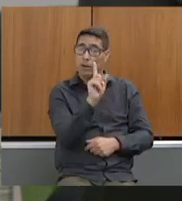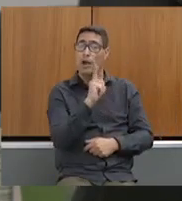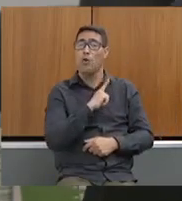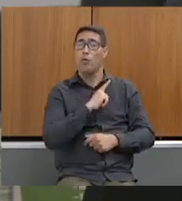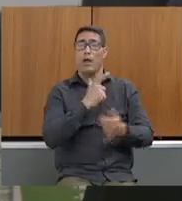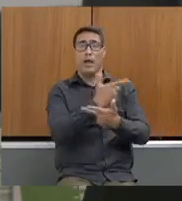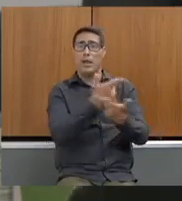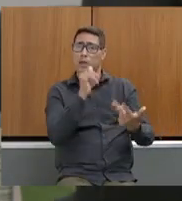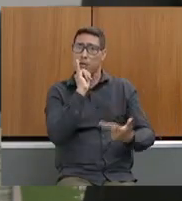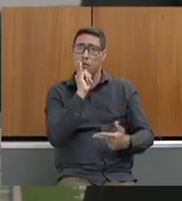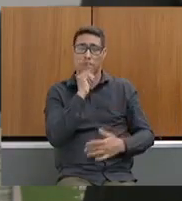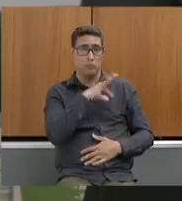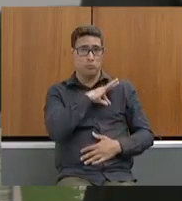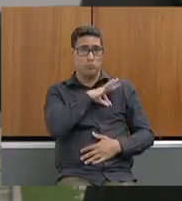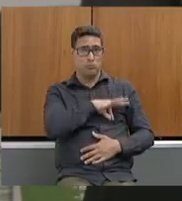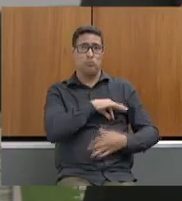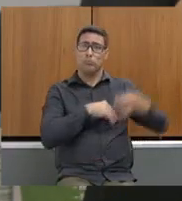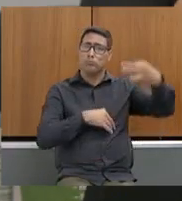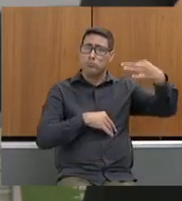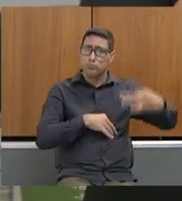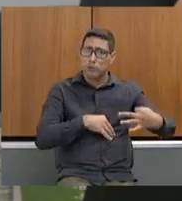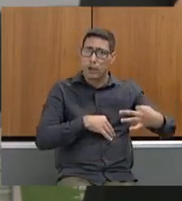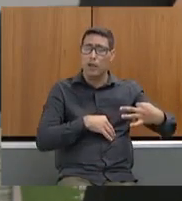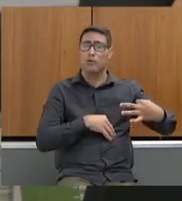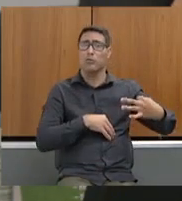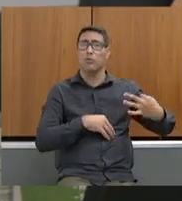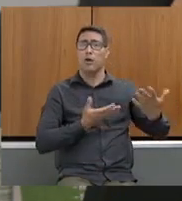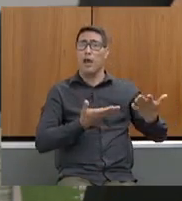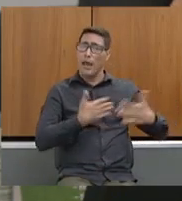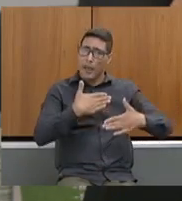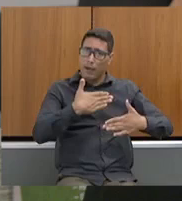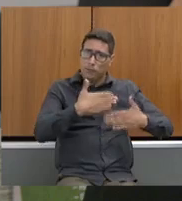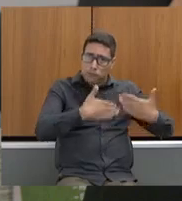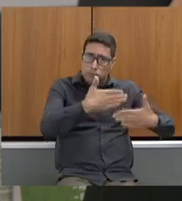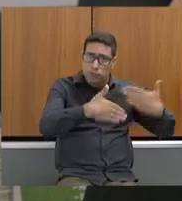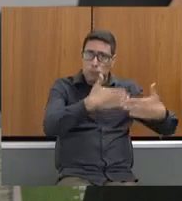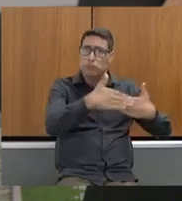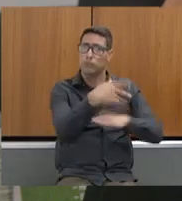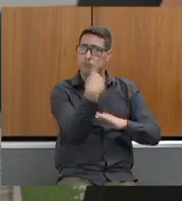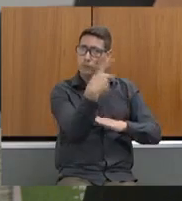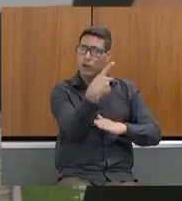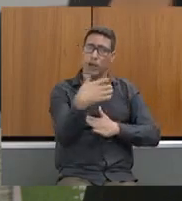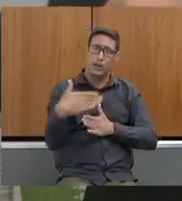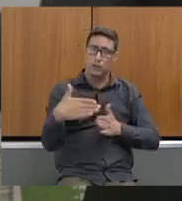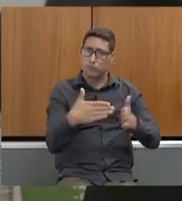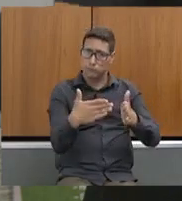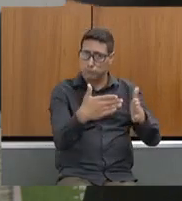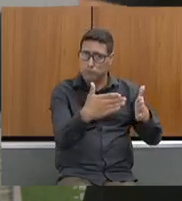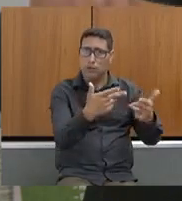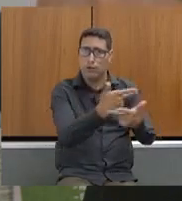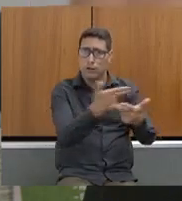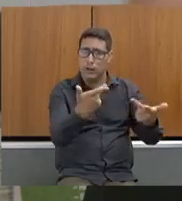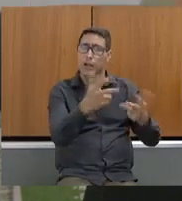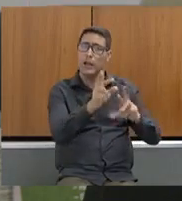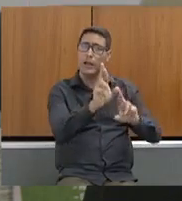em uma remuneração justa, em avanço nos seus pleitos legítimos em relação à situação